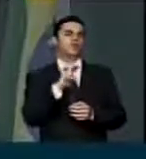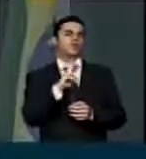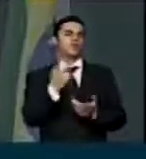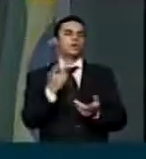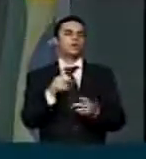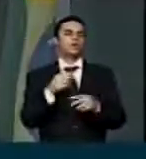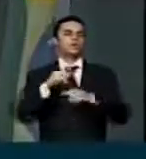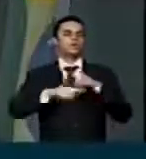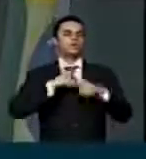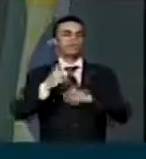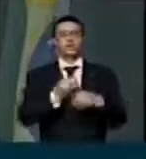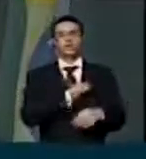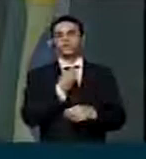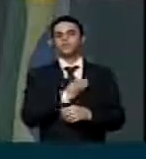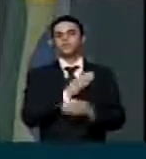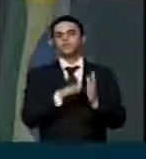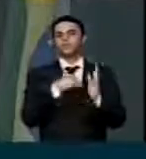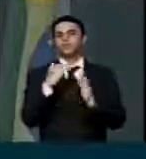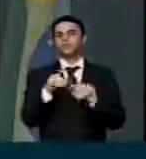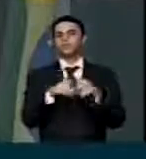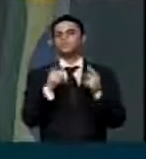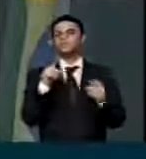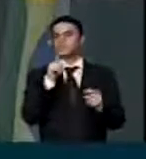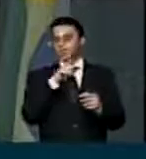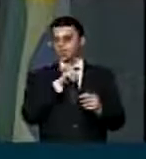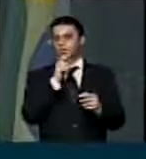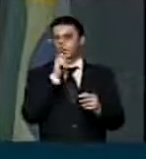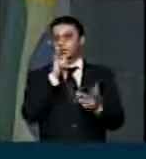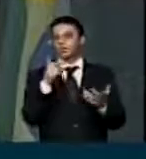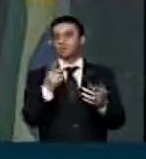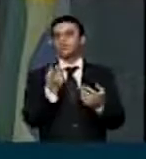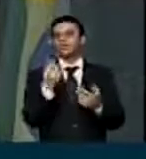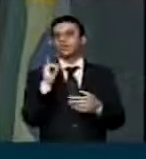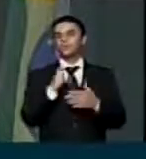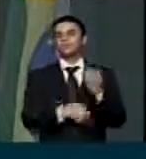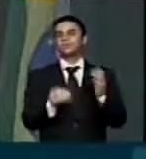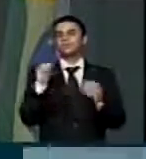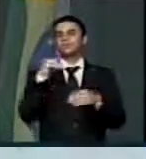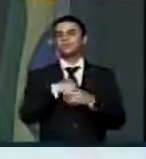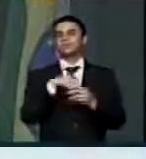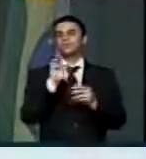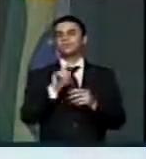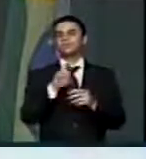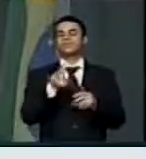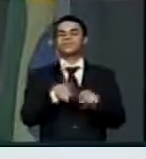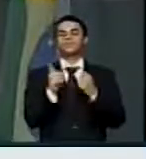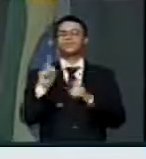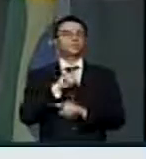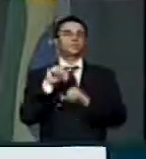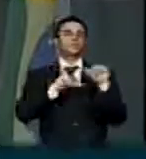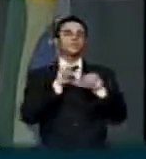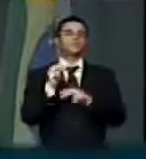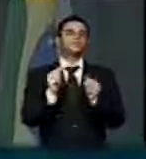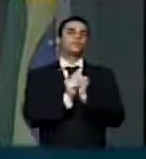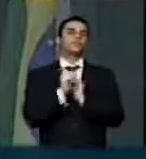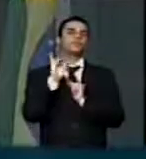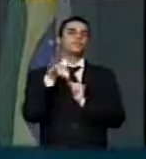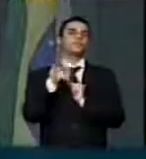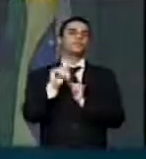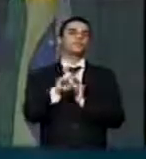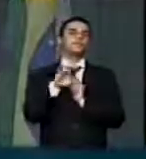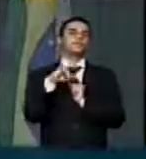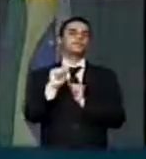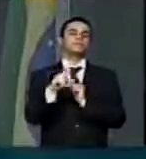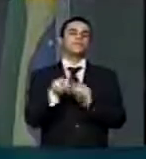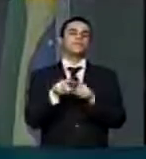e já tem imposto retido na fonte ou carnelião. E não é corrigido de acordo com a inflação. O acumulado